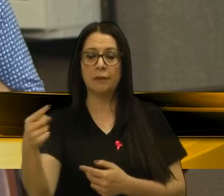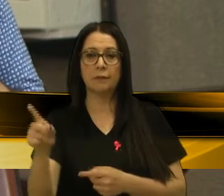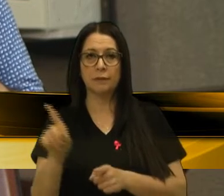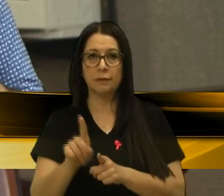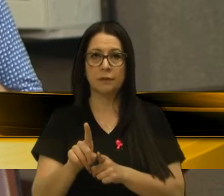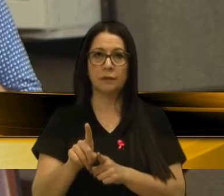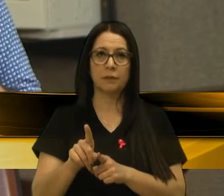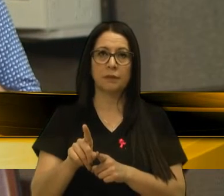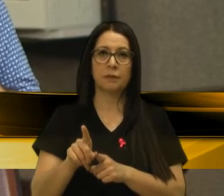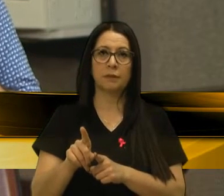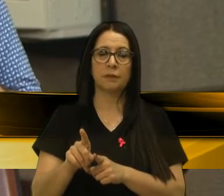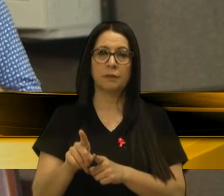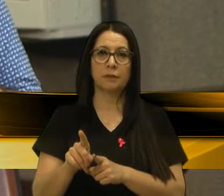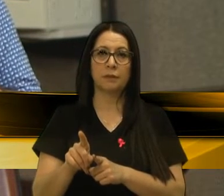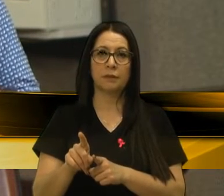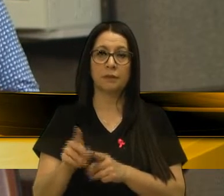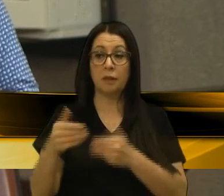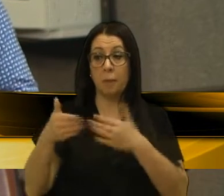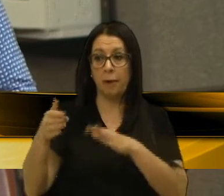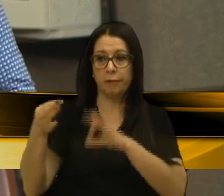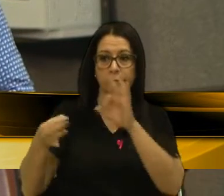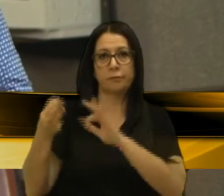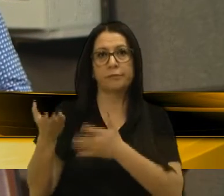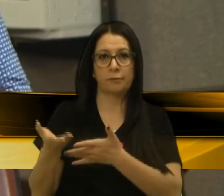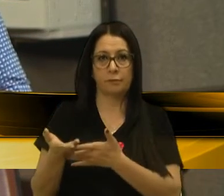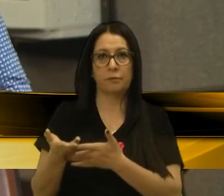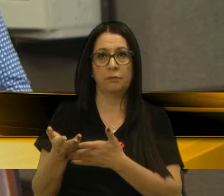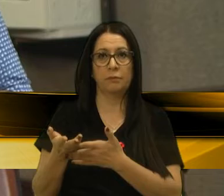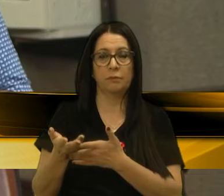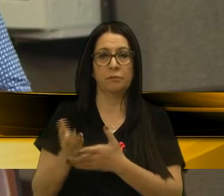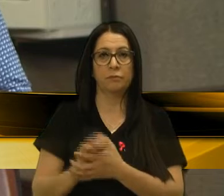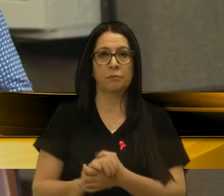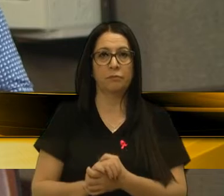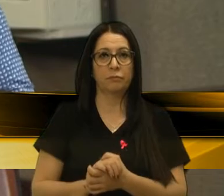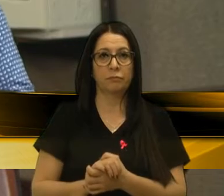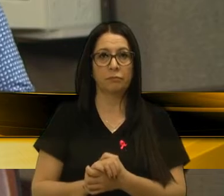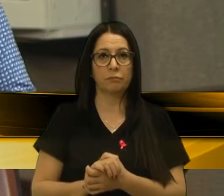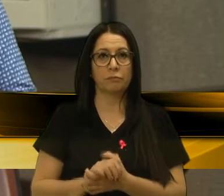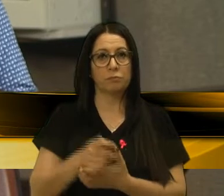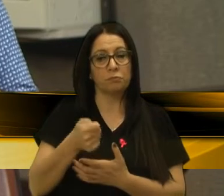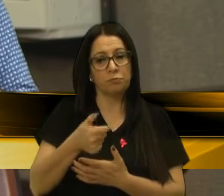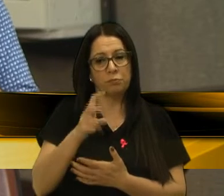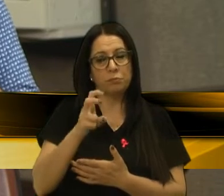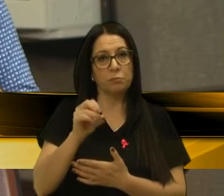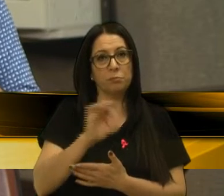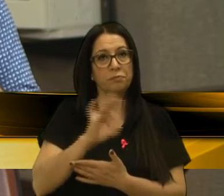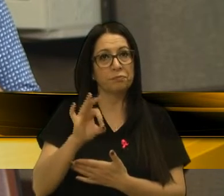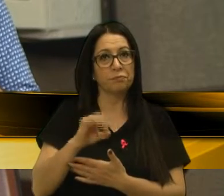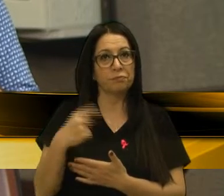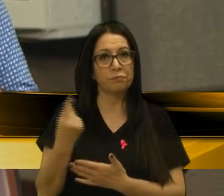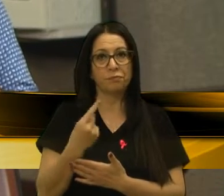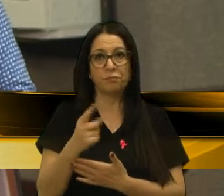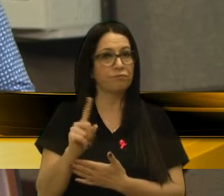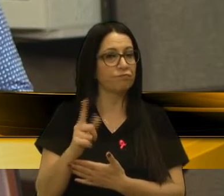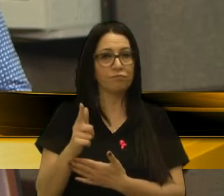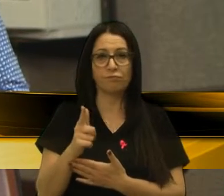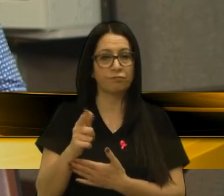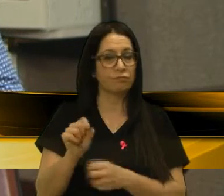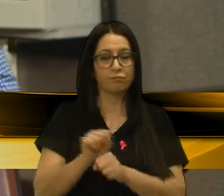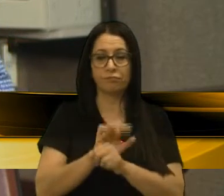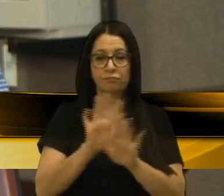em aberto. Ou seja, quase 50% dos casos ainda não têm